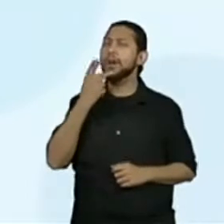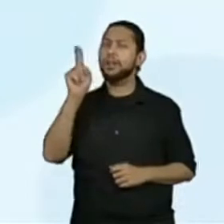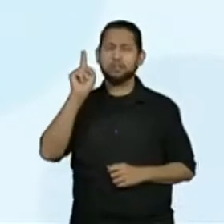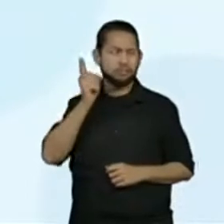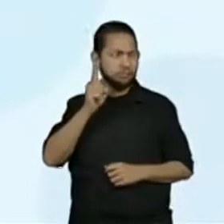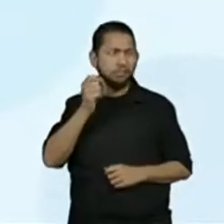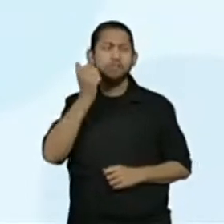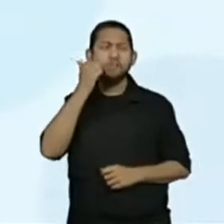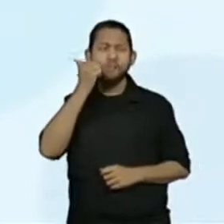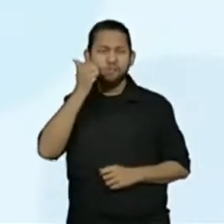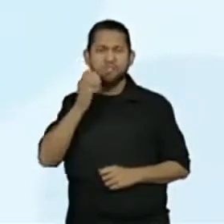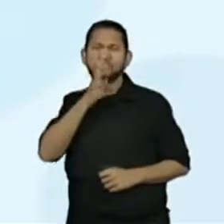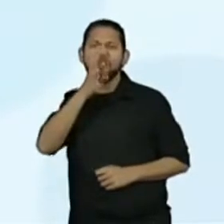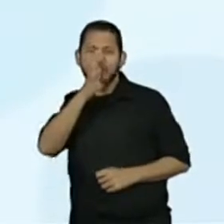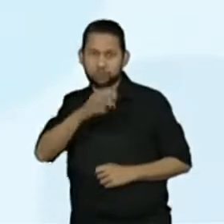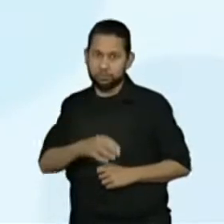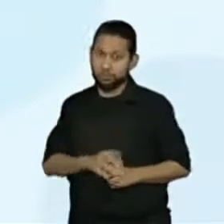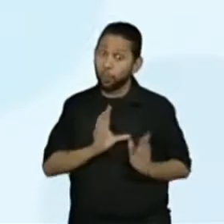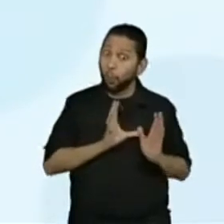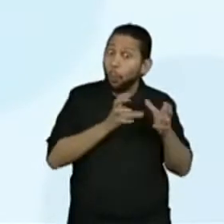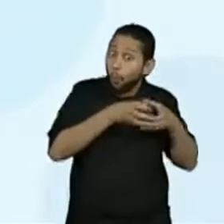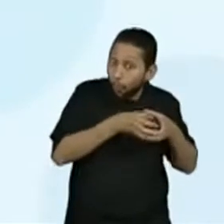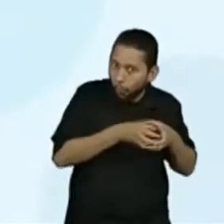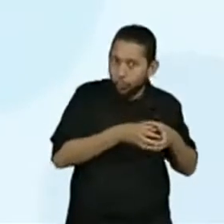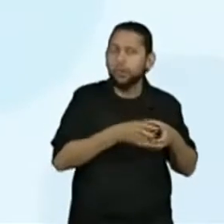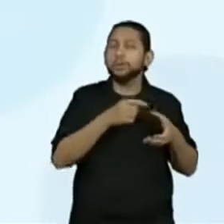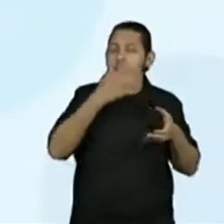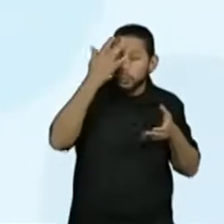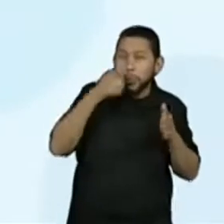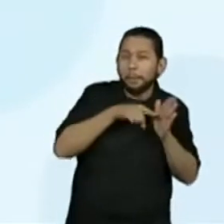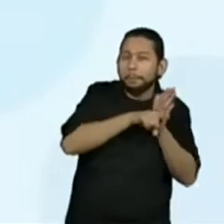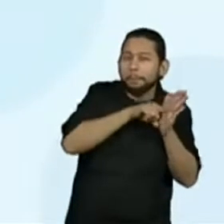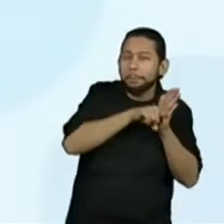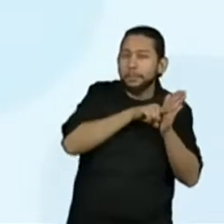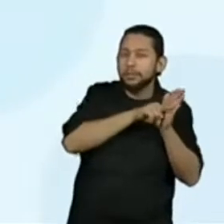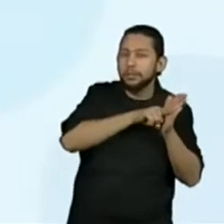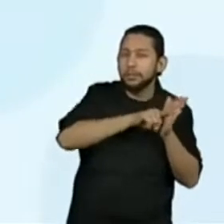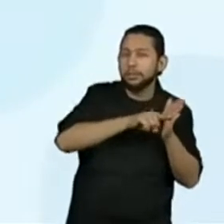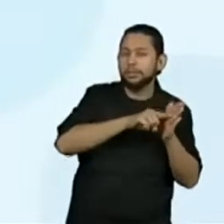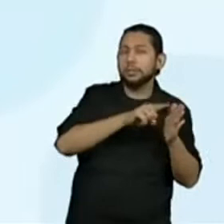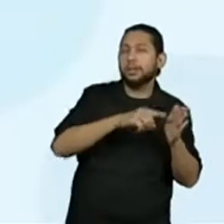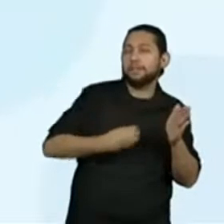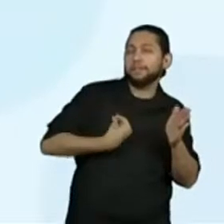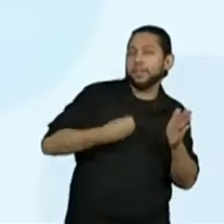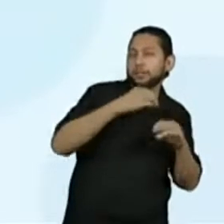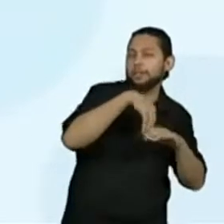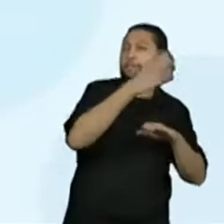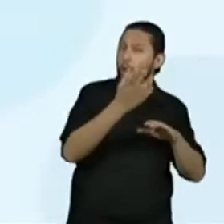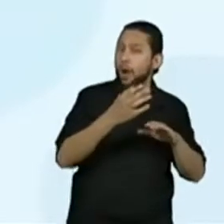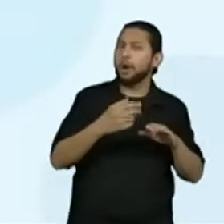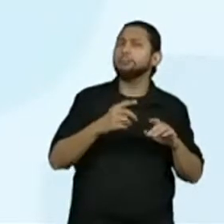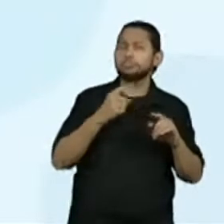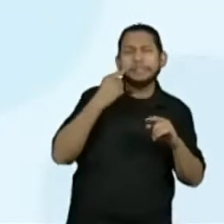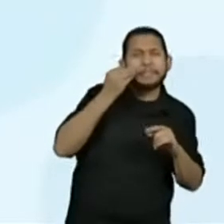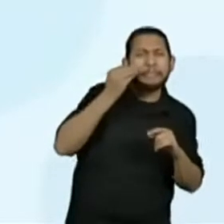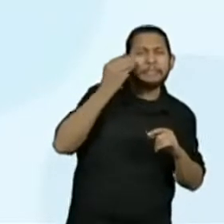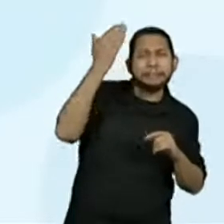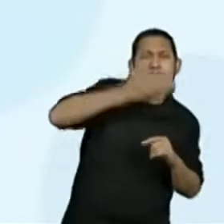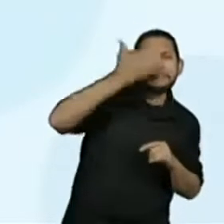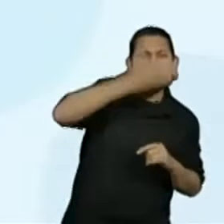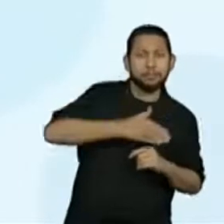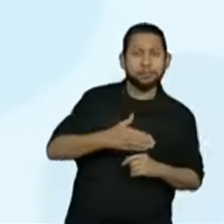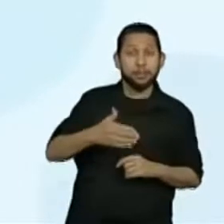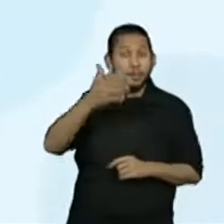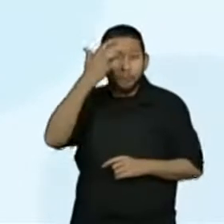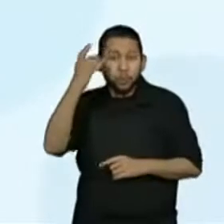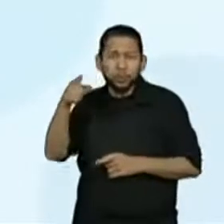Contudo, os ufólogos tentam explicar como uma investigação científica. Cada vez que aparecem relatos